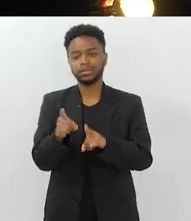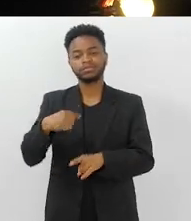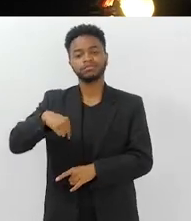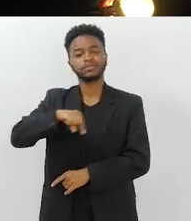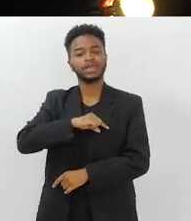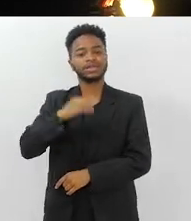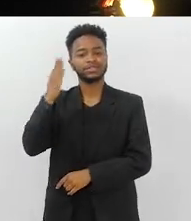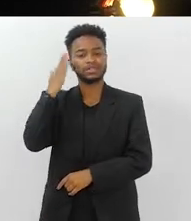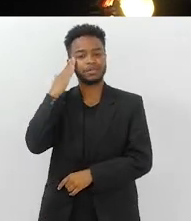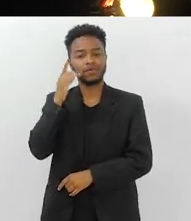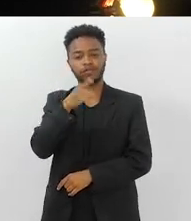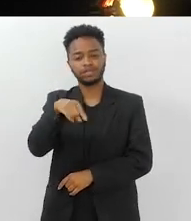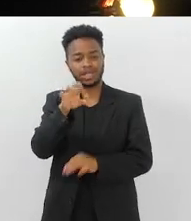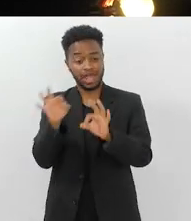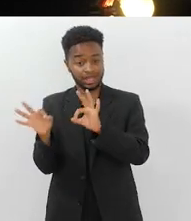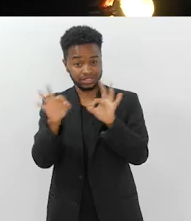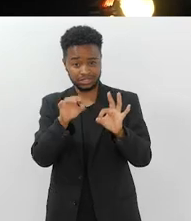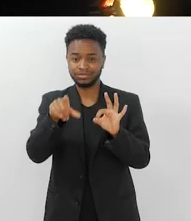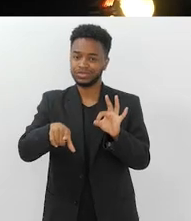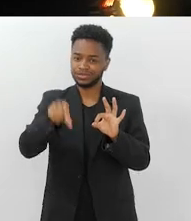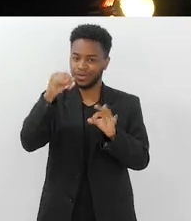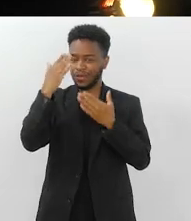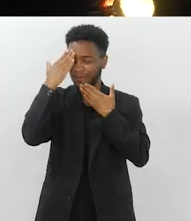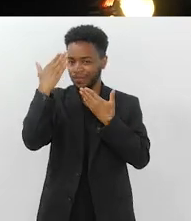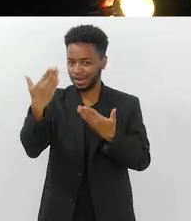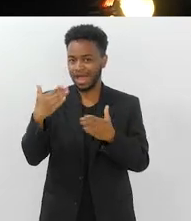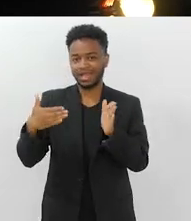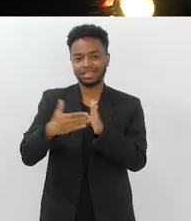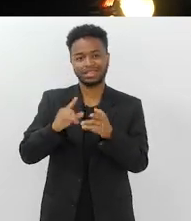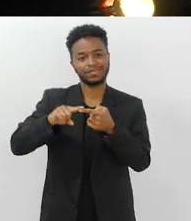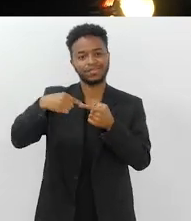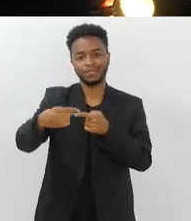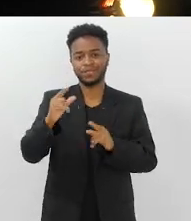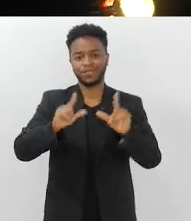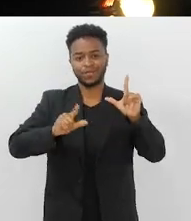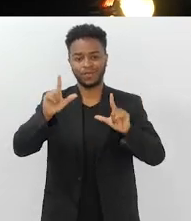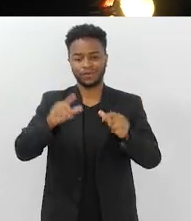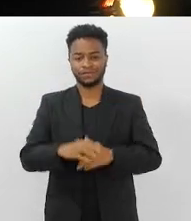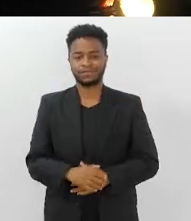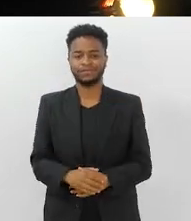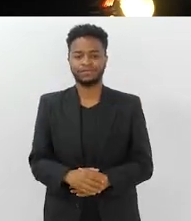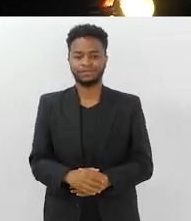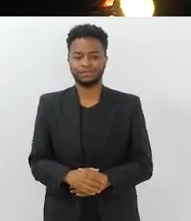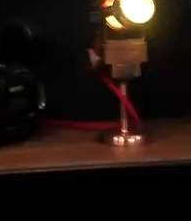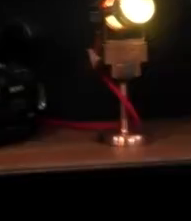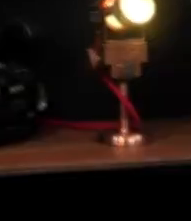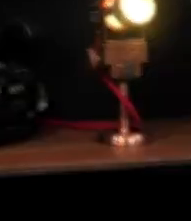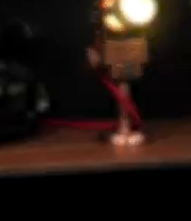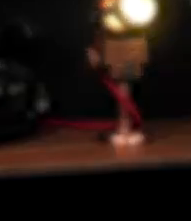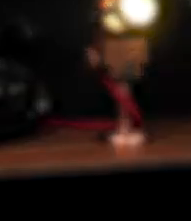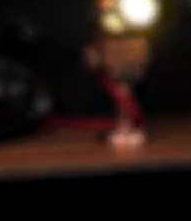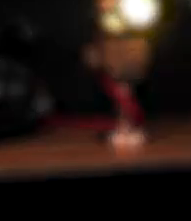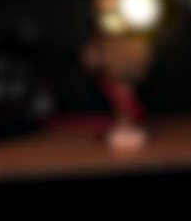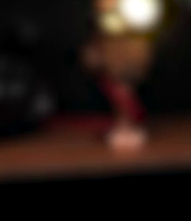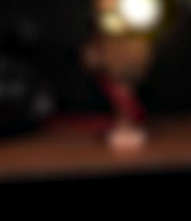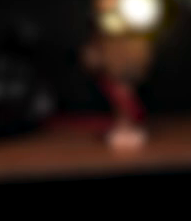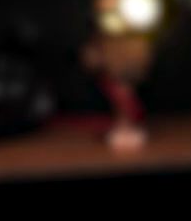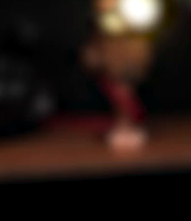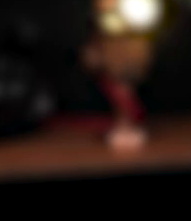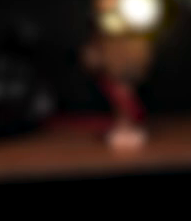e nós sabemos que a sua audiência é uma questão de escolha. Muito obrigada e até o próximo programa. Tchau